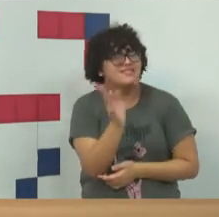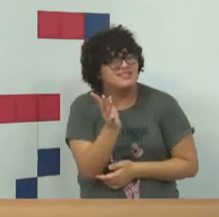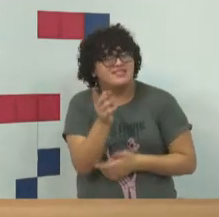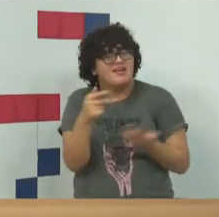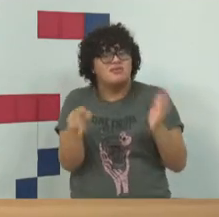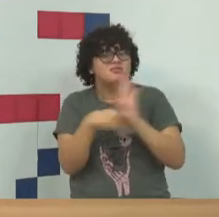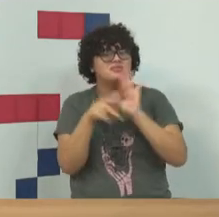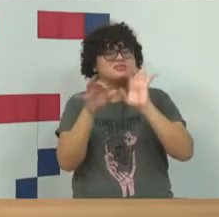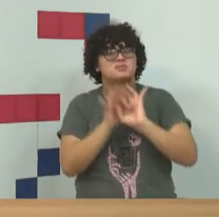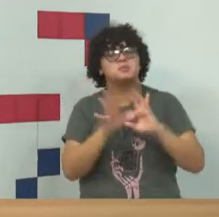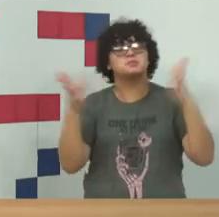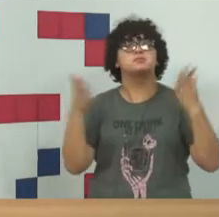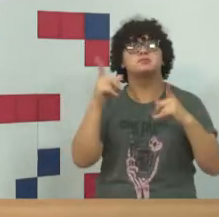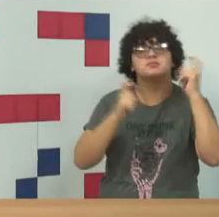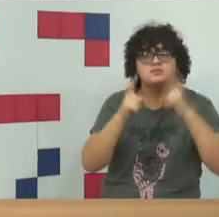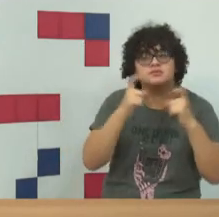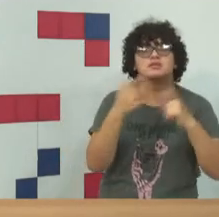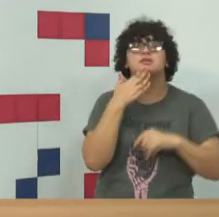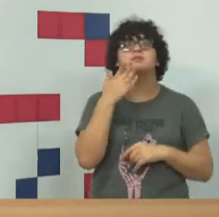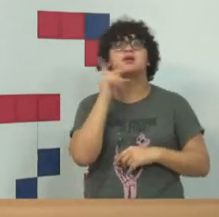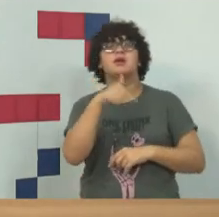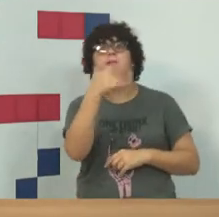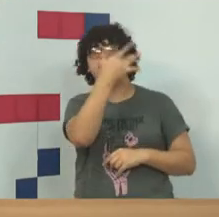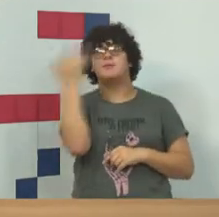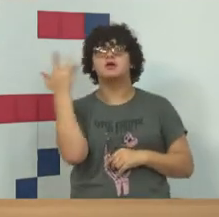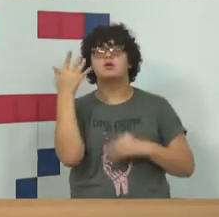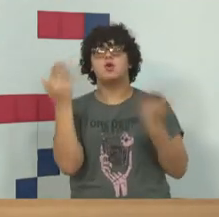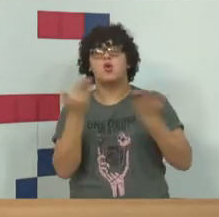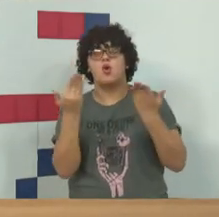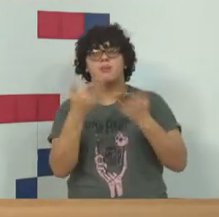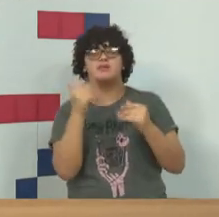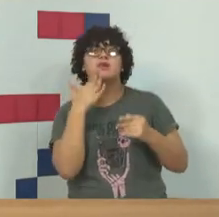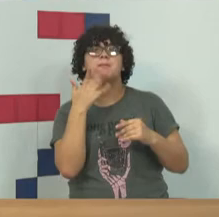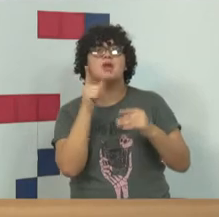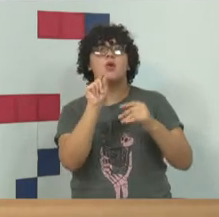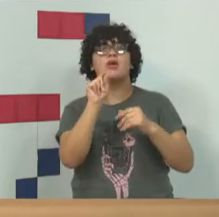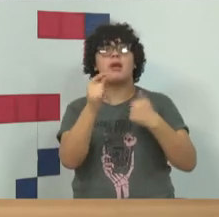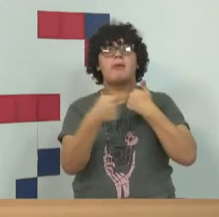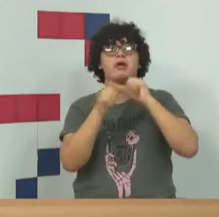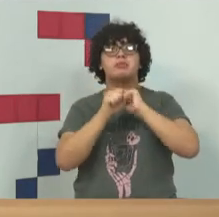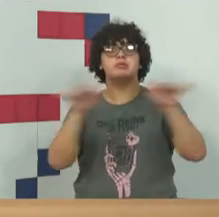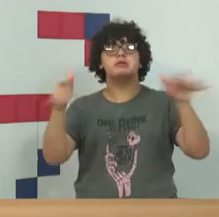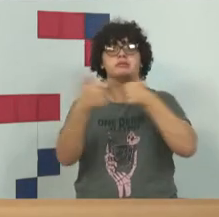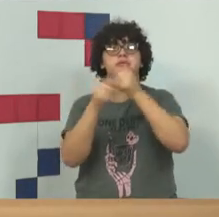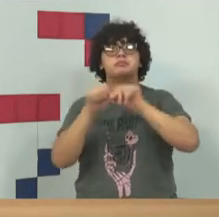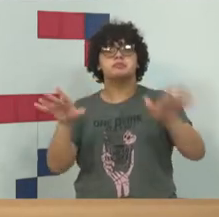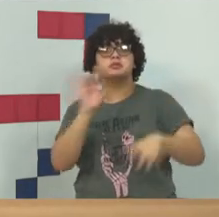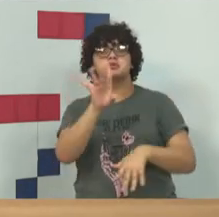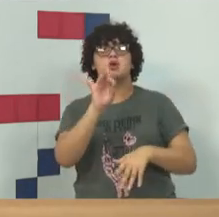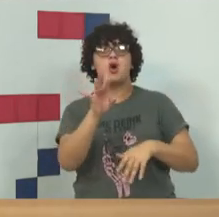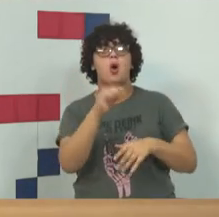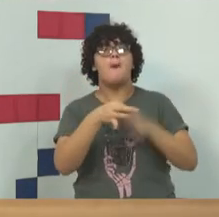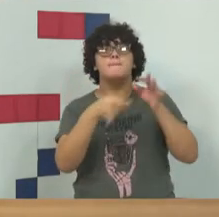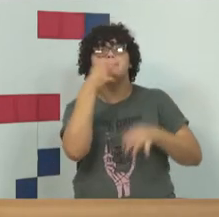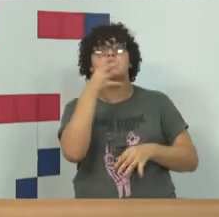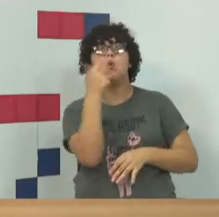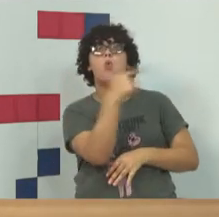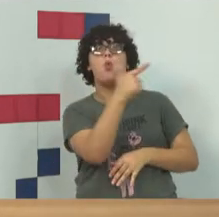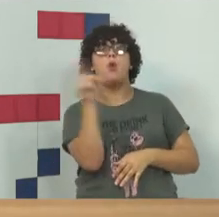liberdade de expressão, e nós passamos a ser pessoas que repassam opiniões alheias. E tem tudo